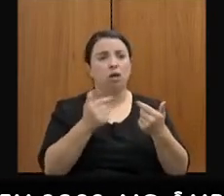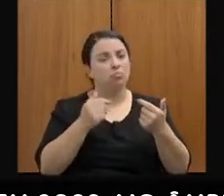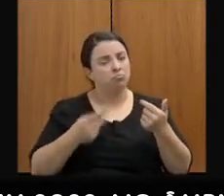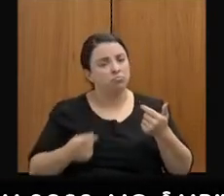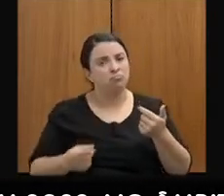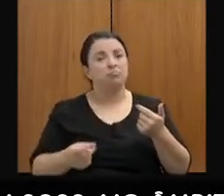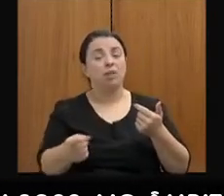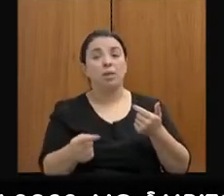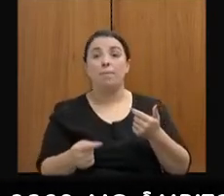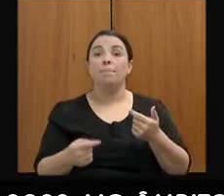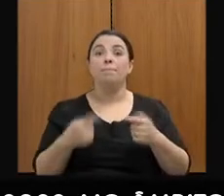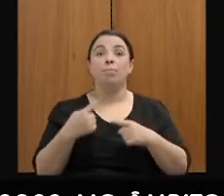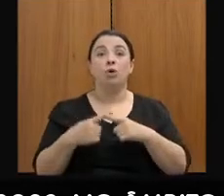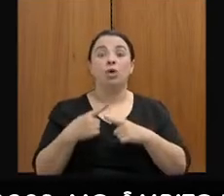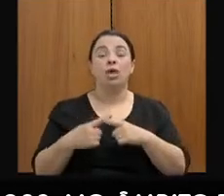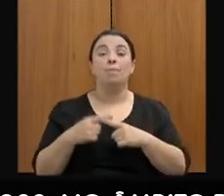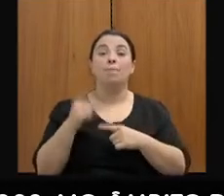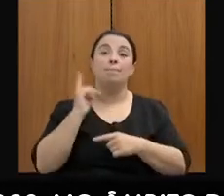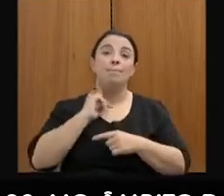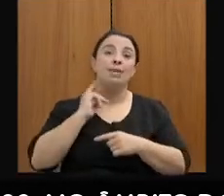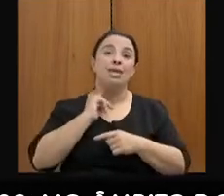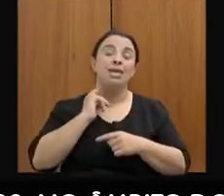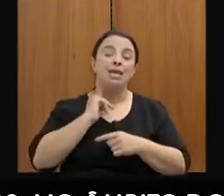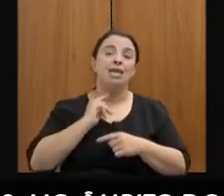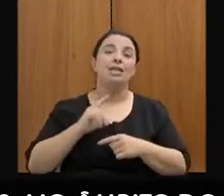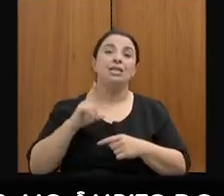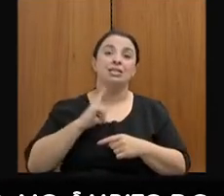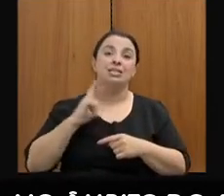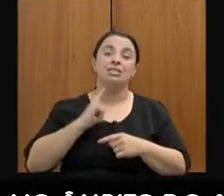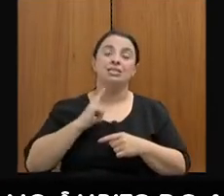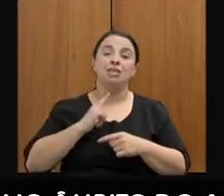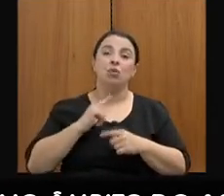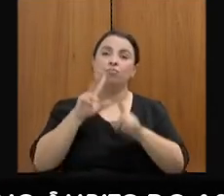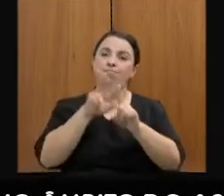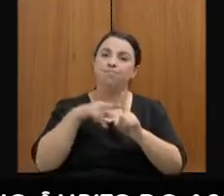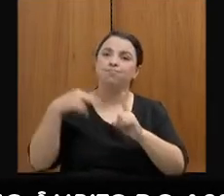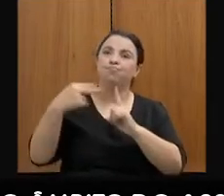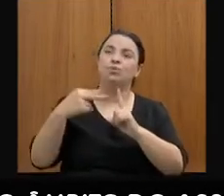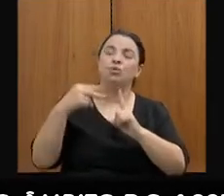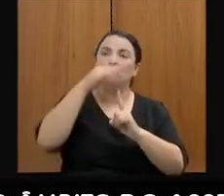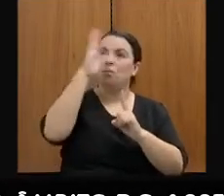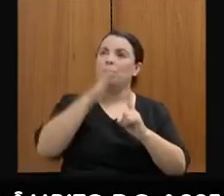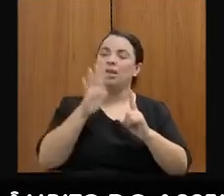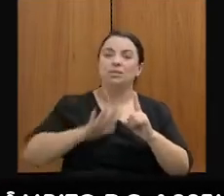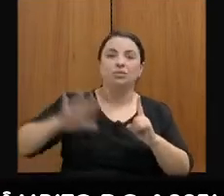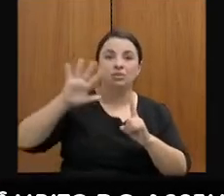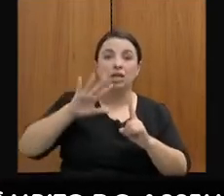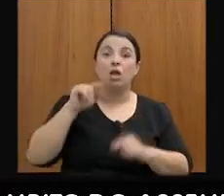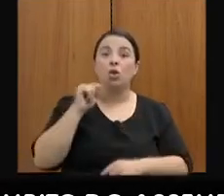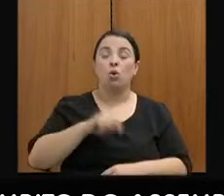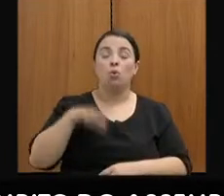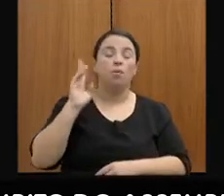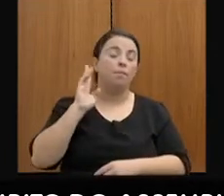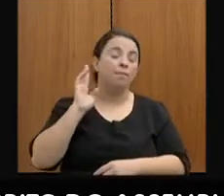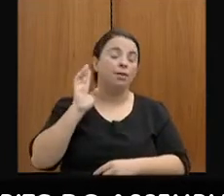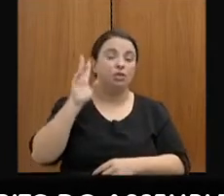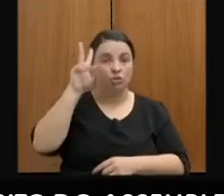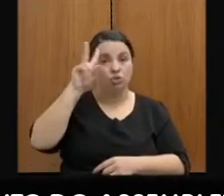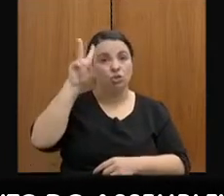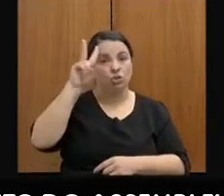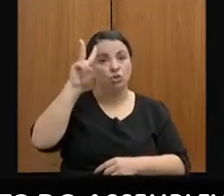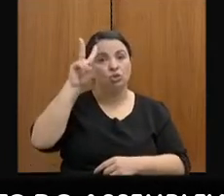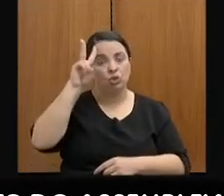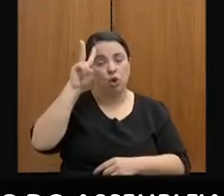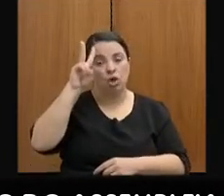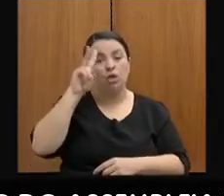um Estado que volte para o cenário nacional, um Estado que tenha história como sempre tivemos. Nós não podemos